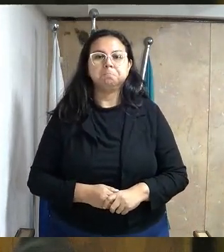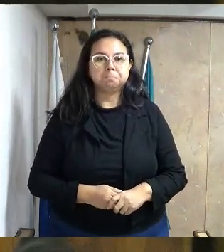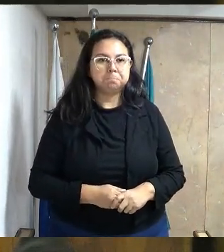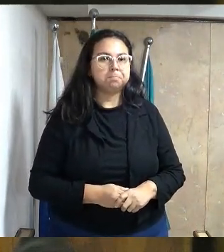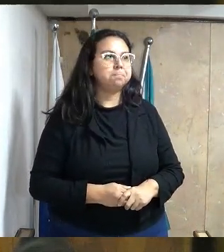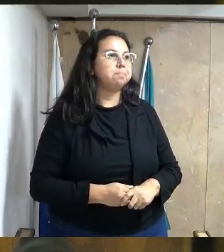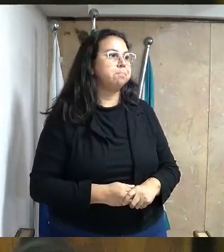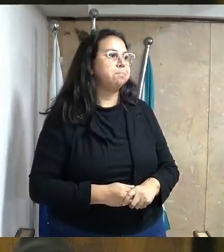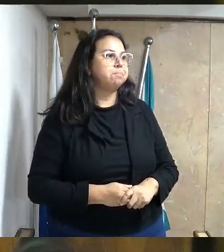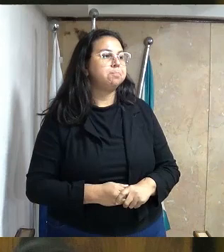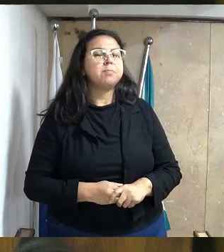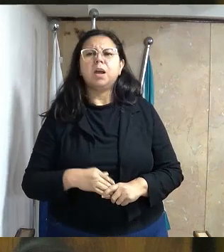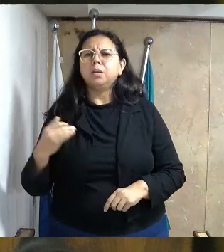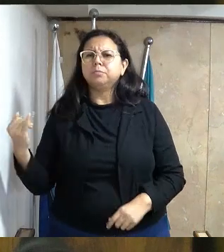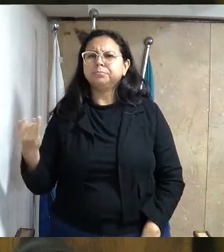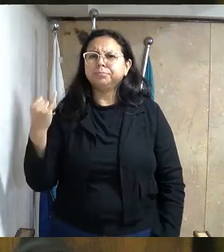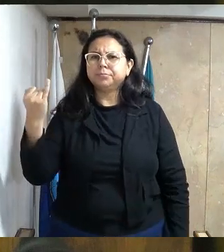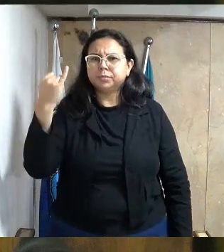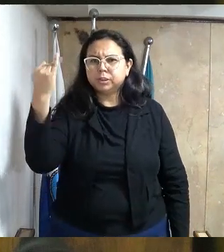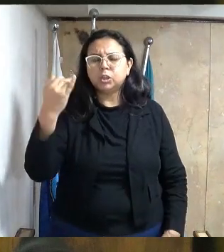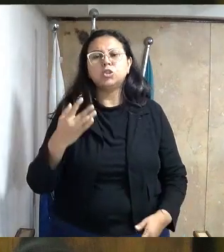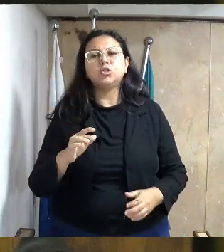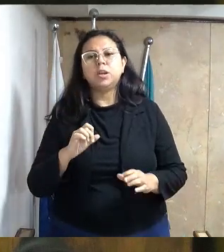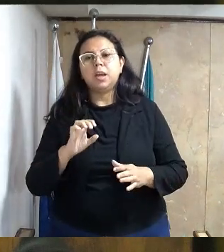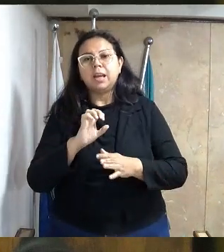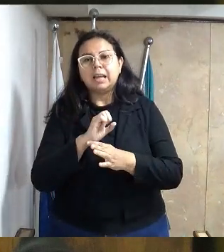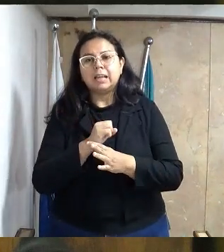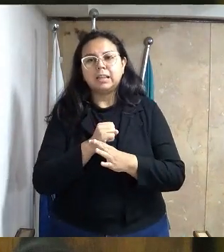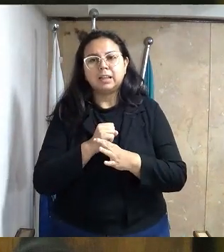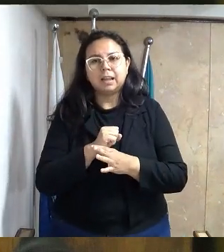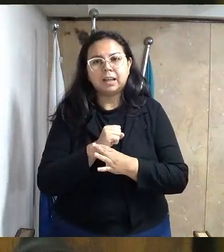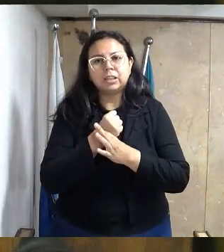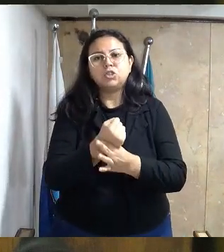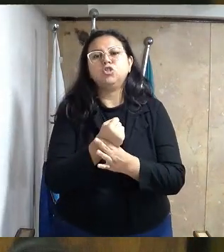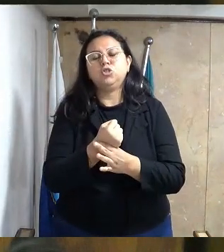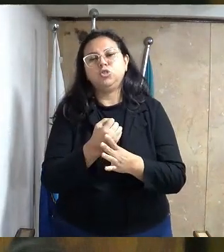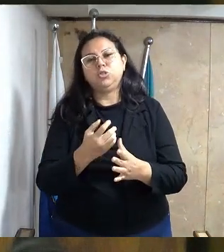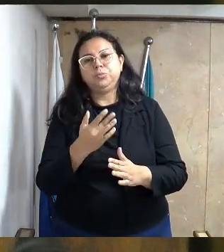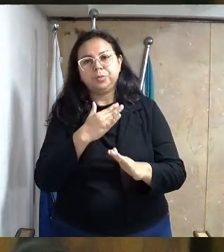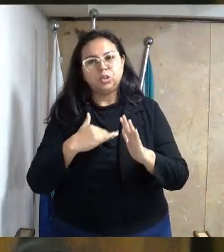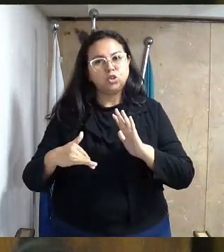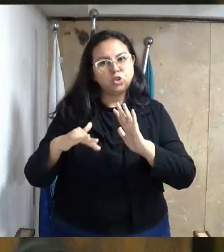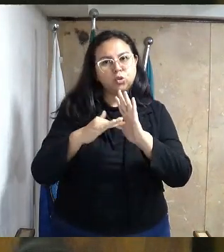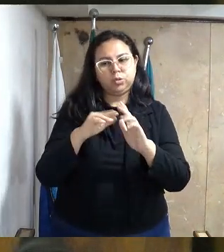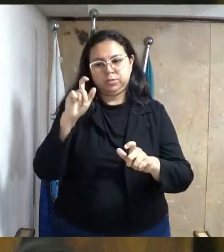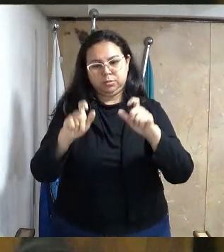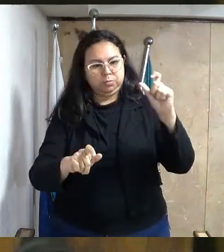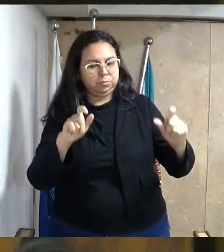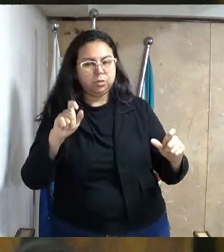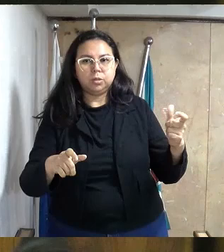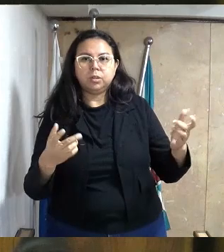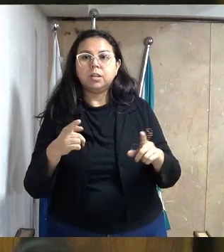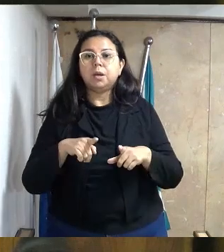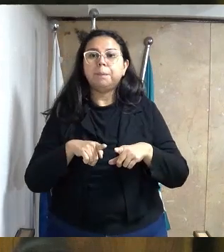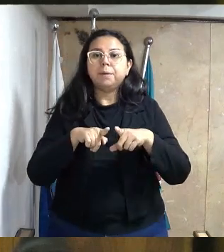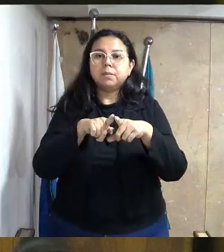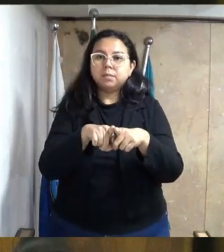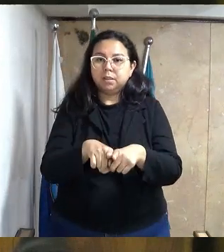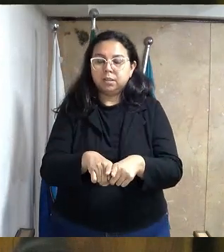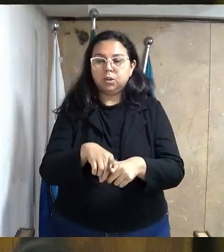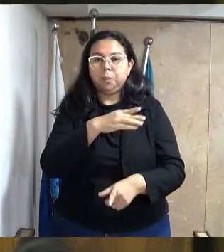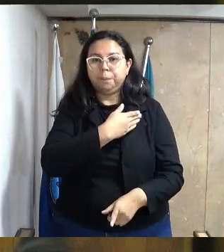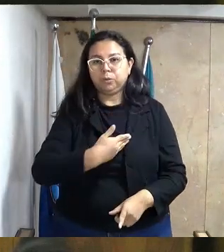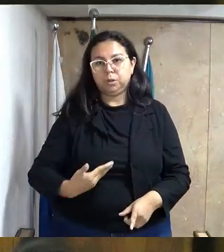É fundamental que garantamos o acesso à educação de qualidade para todos. e essa parceria entre o poder